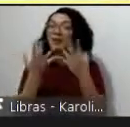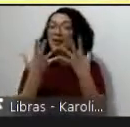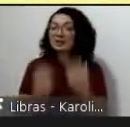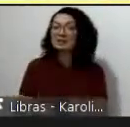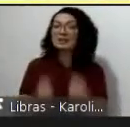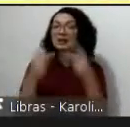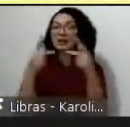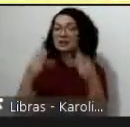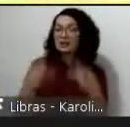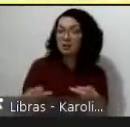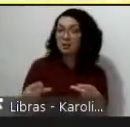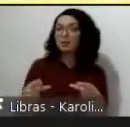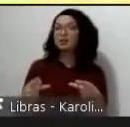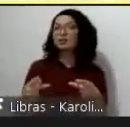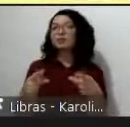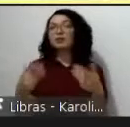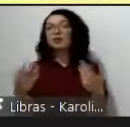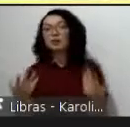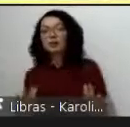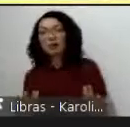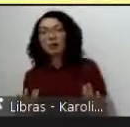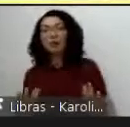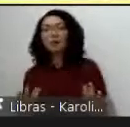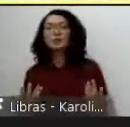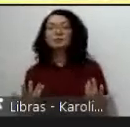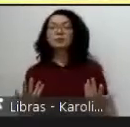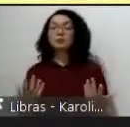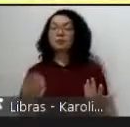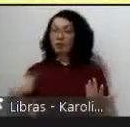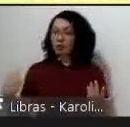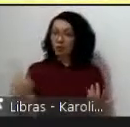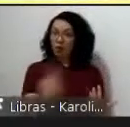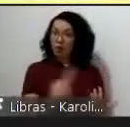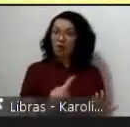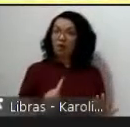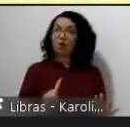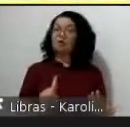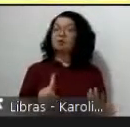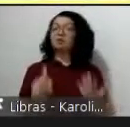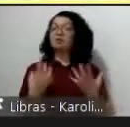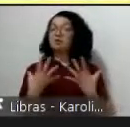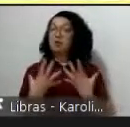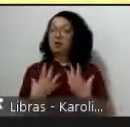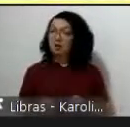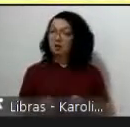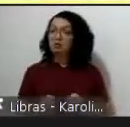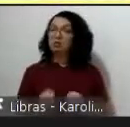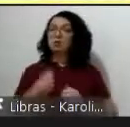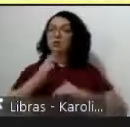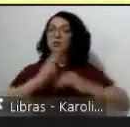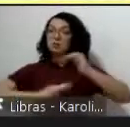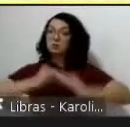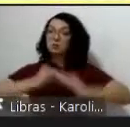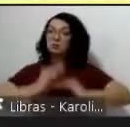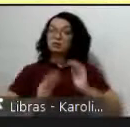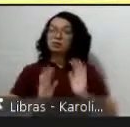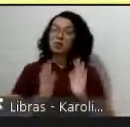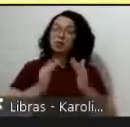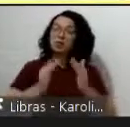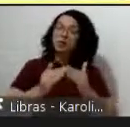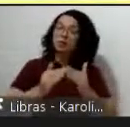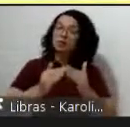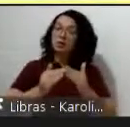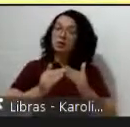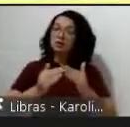imagem distorcida de que nós assumimos um protagonismo como especialistas numa região não